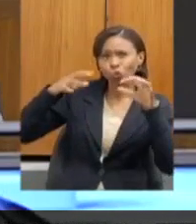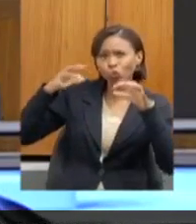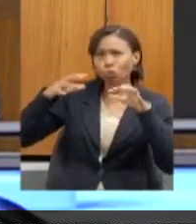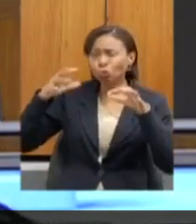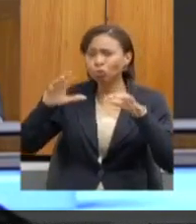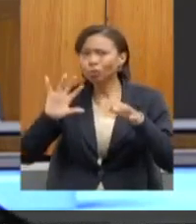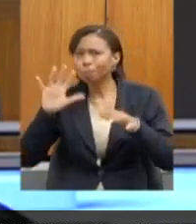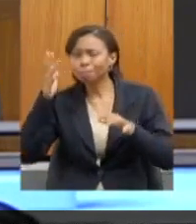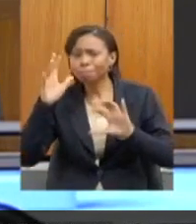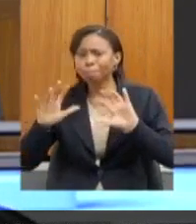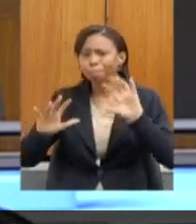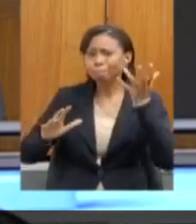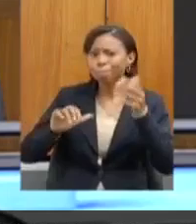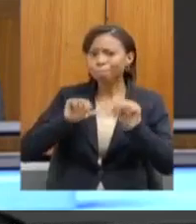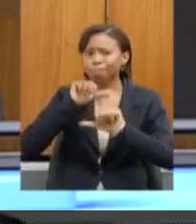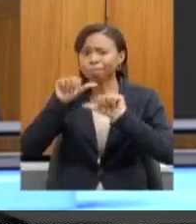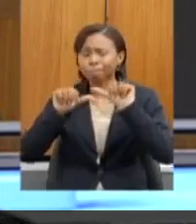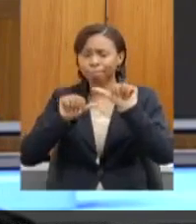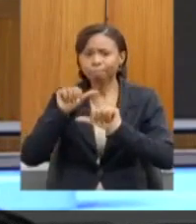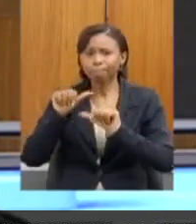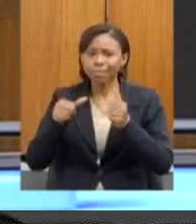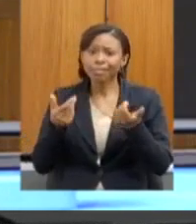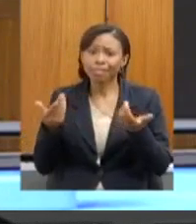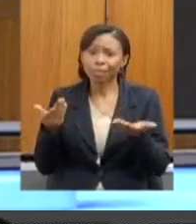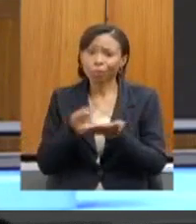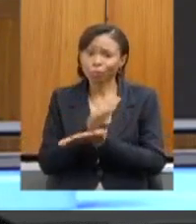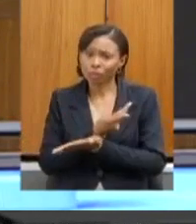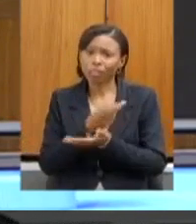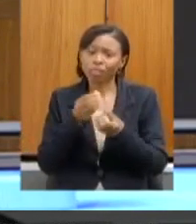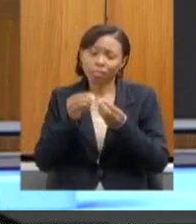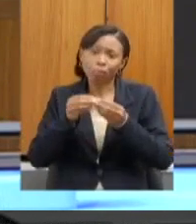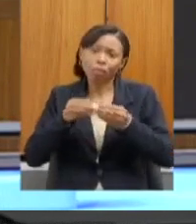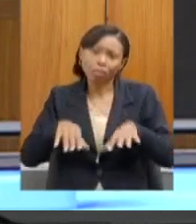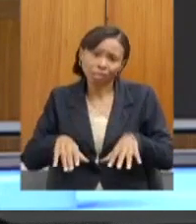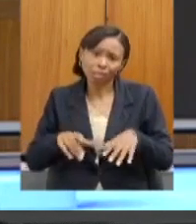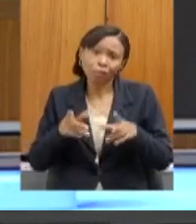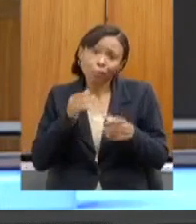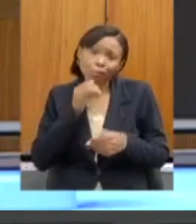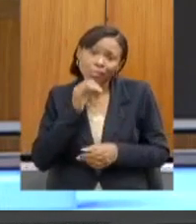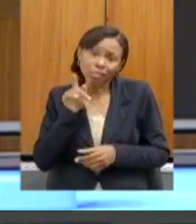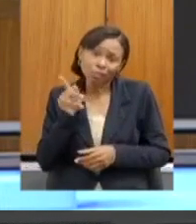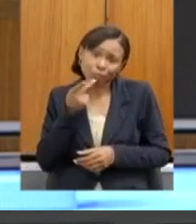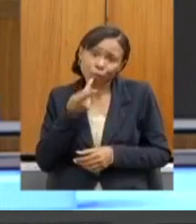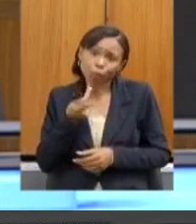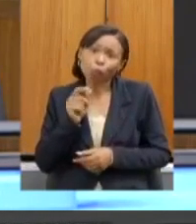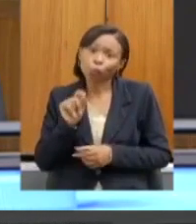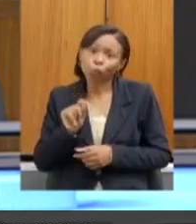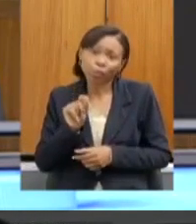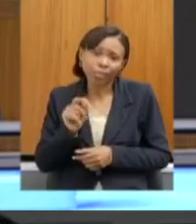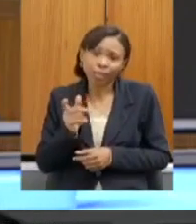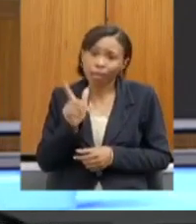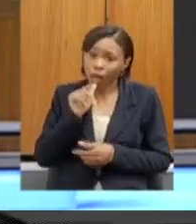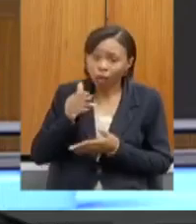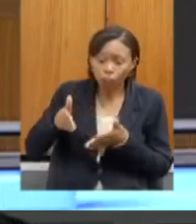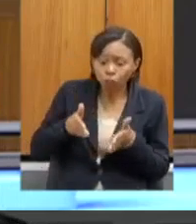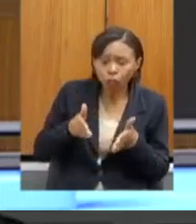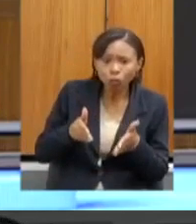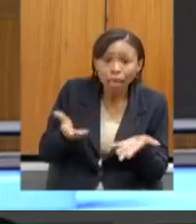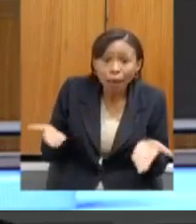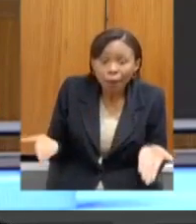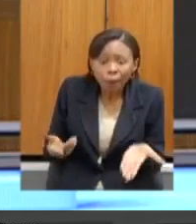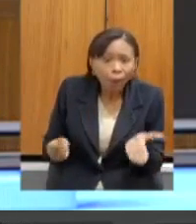tem gerado consequências como essa que o senhor menciona, de rios que nunca foram intermitentes se tornarem